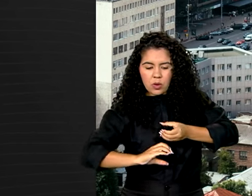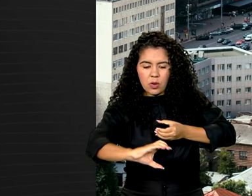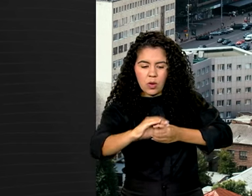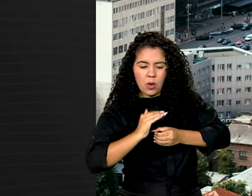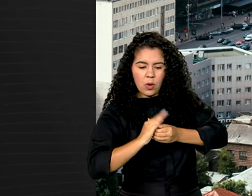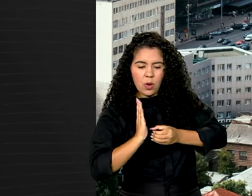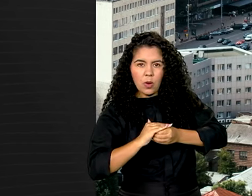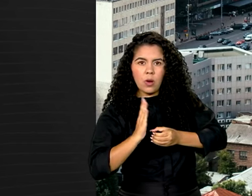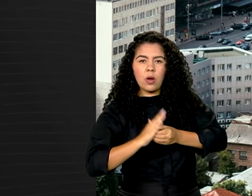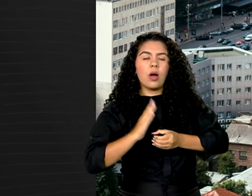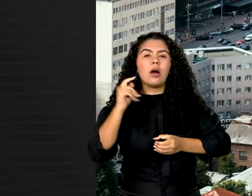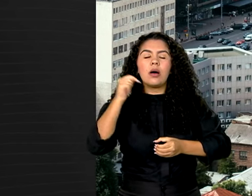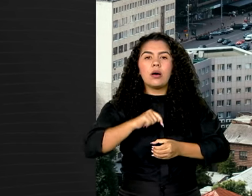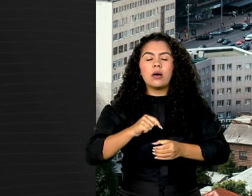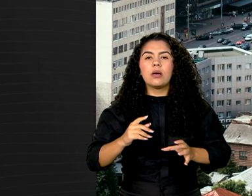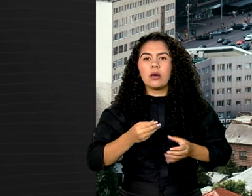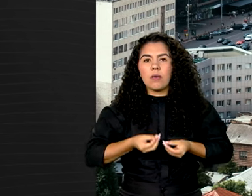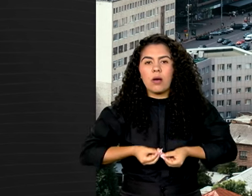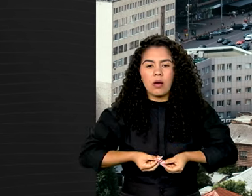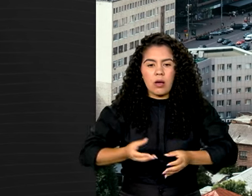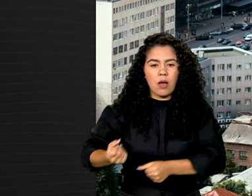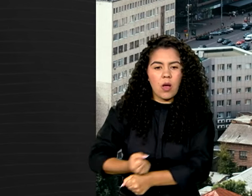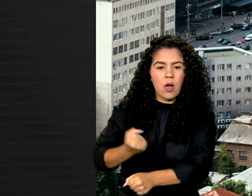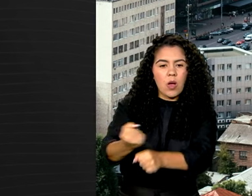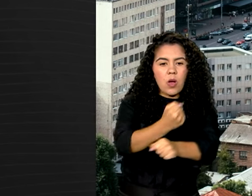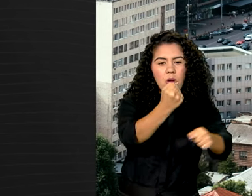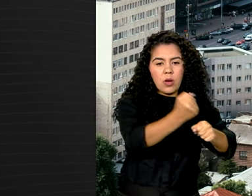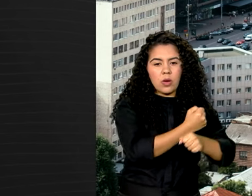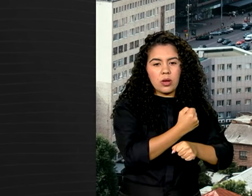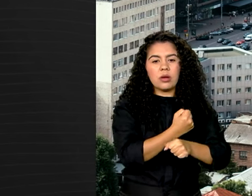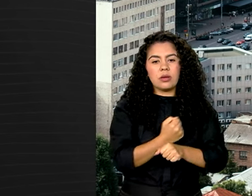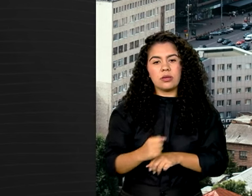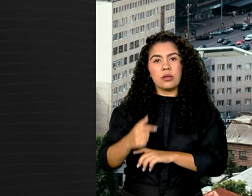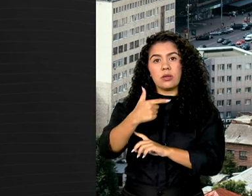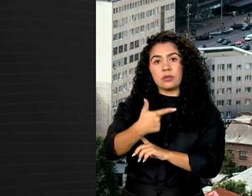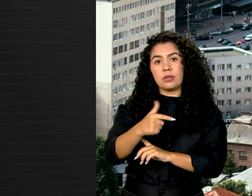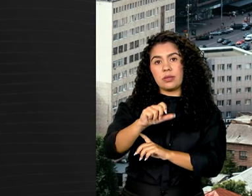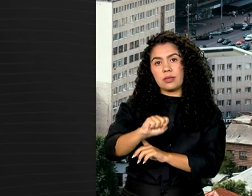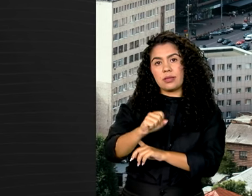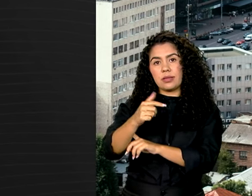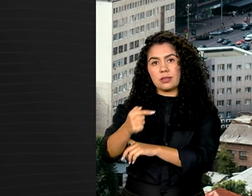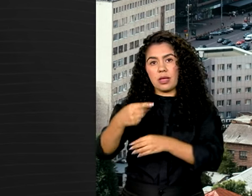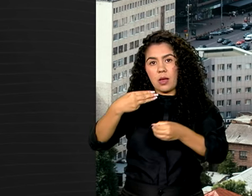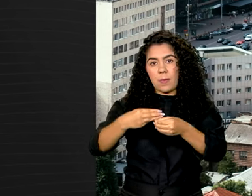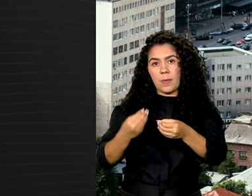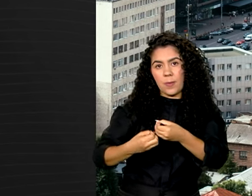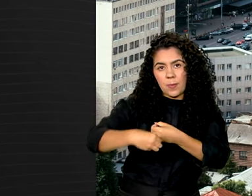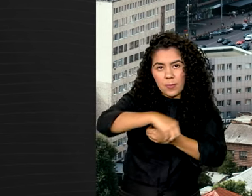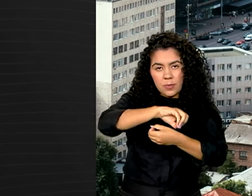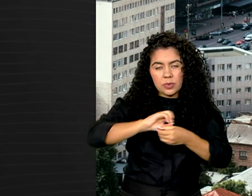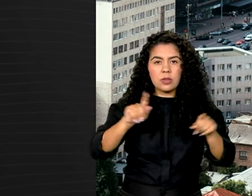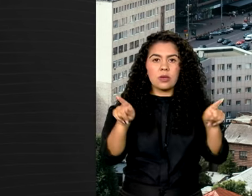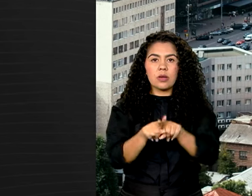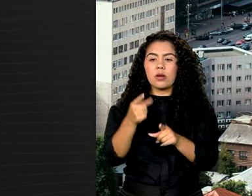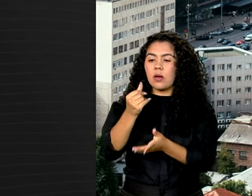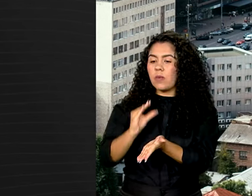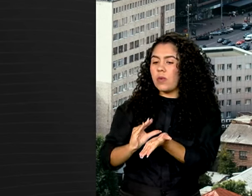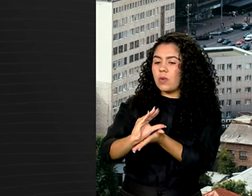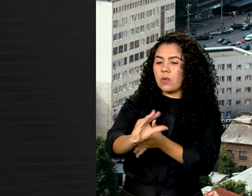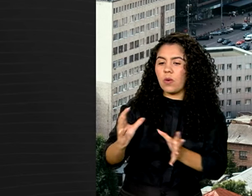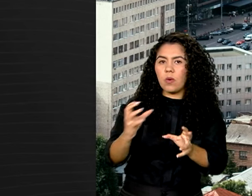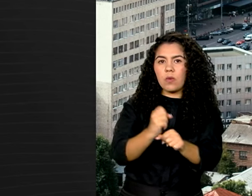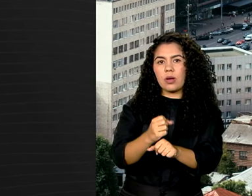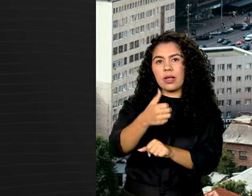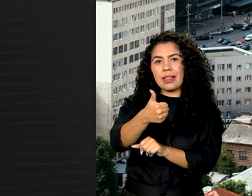287 municípios de 25 estados. Os investimentos são de 10